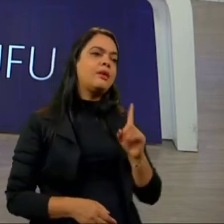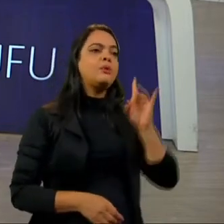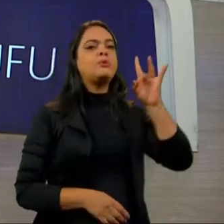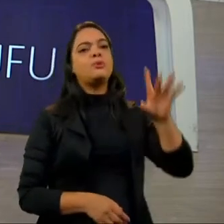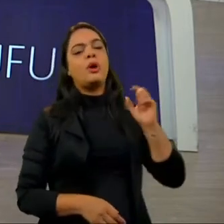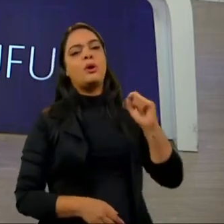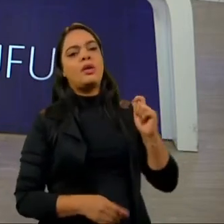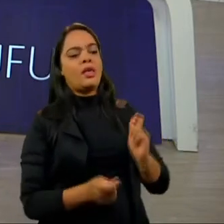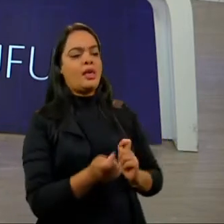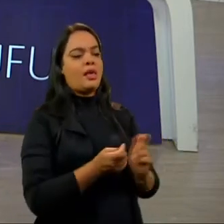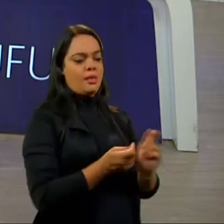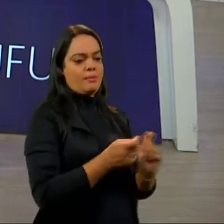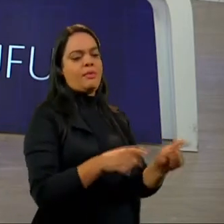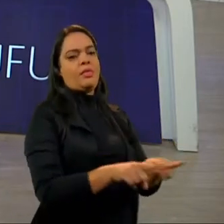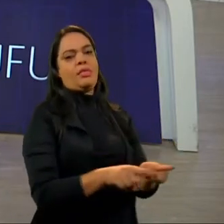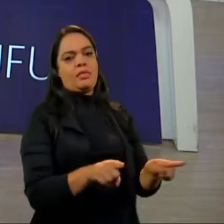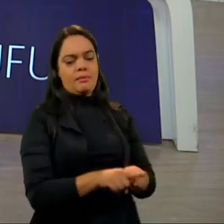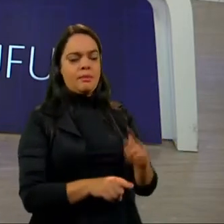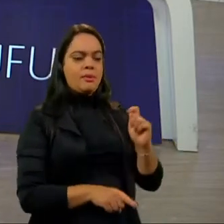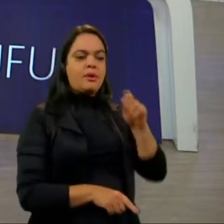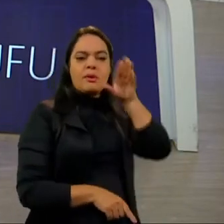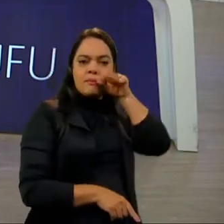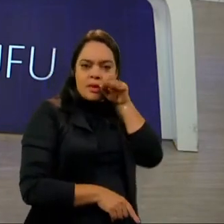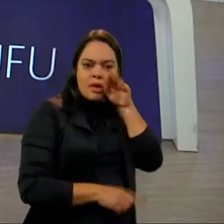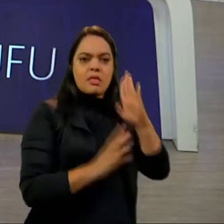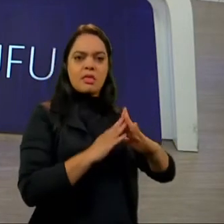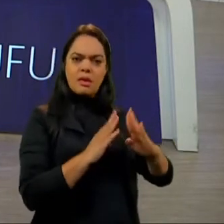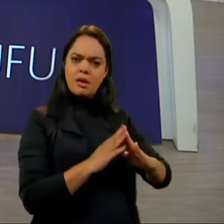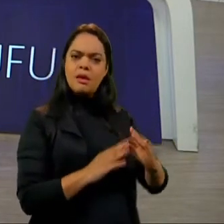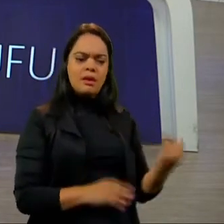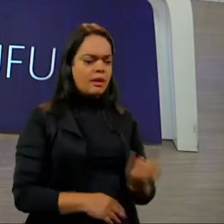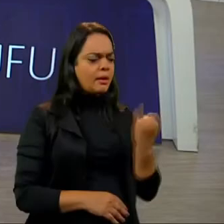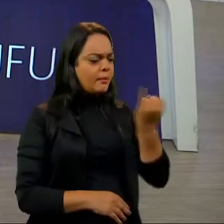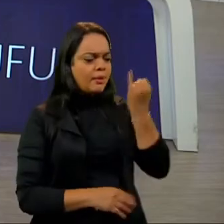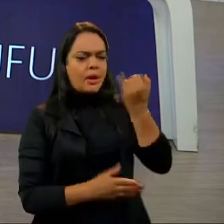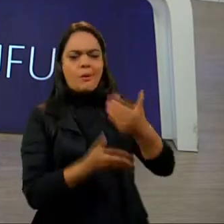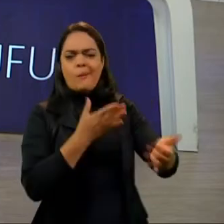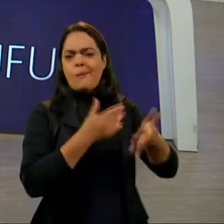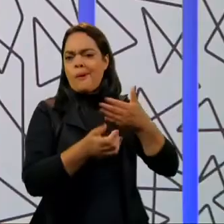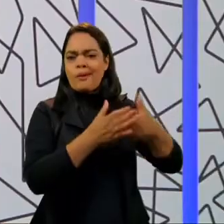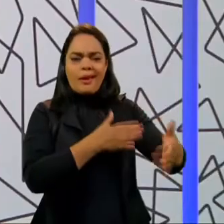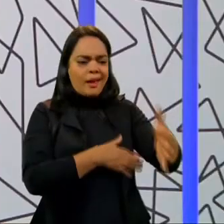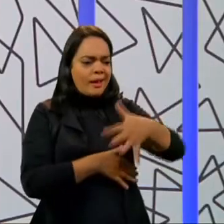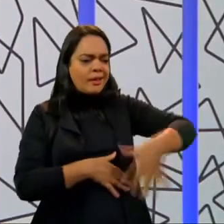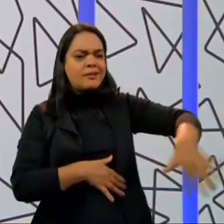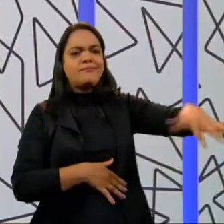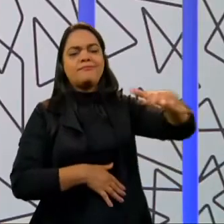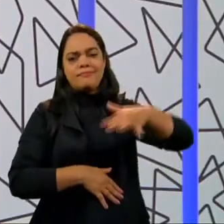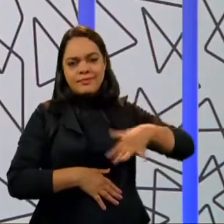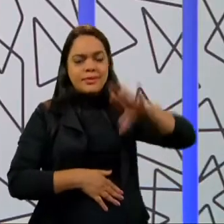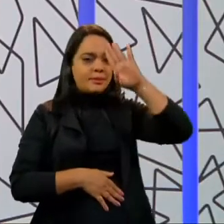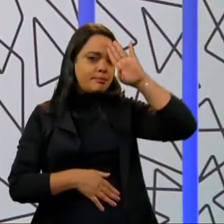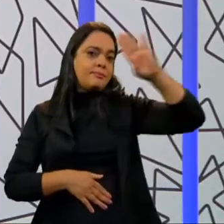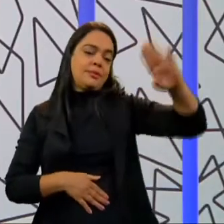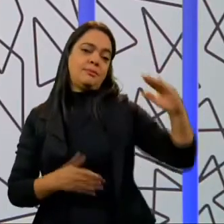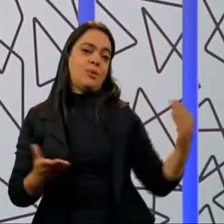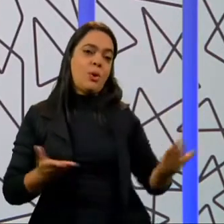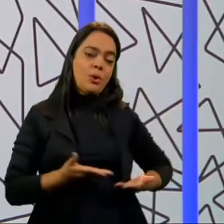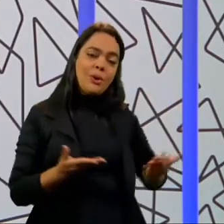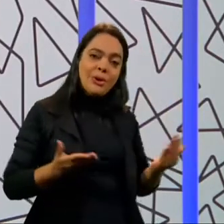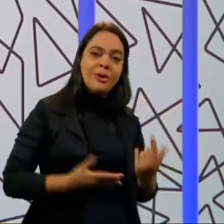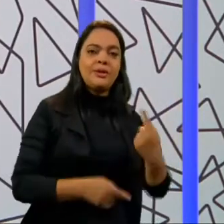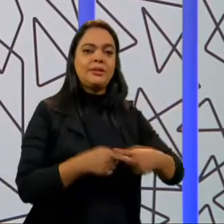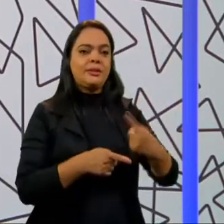estritamente econômico, mas o trabalhador doméstico, ele tem uma importância vital em qualquer sociedade, sobretudo nos tempos atuais